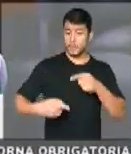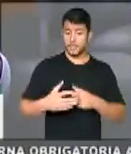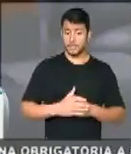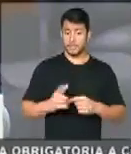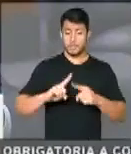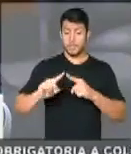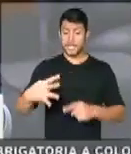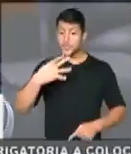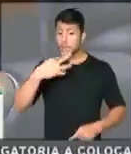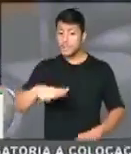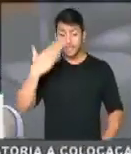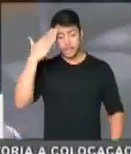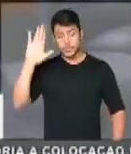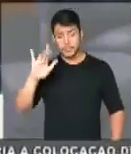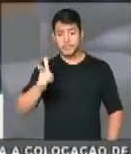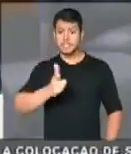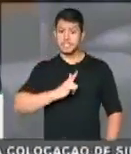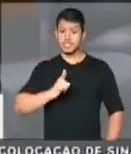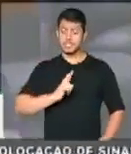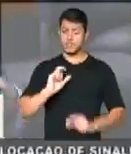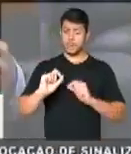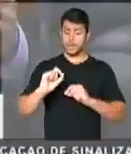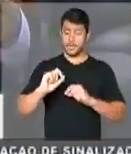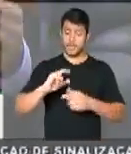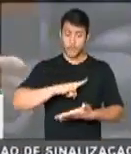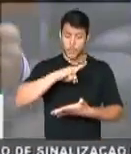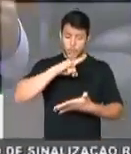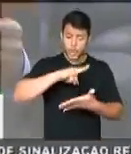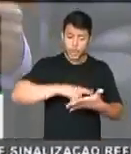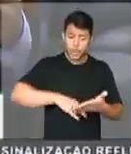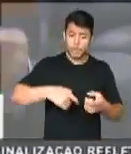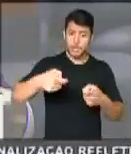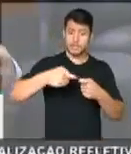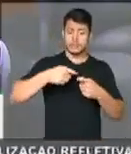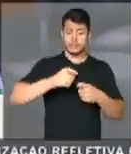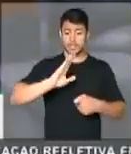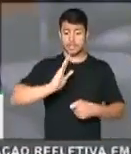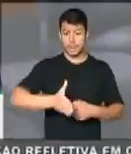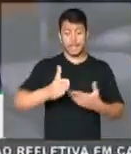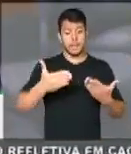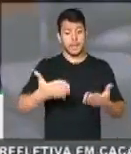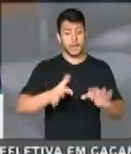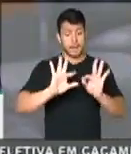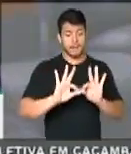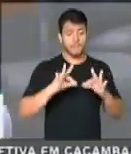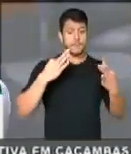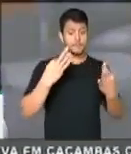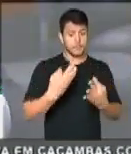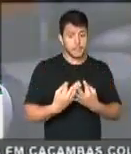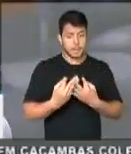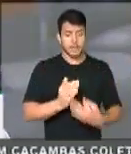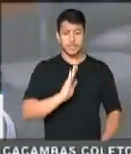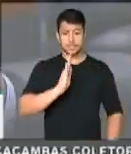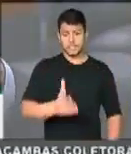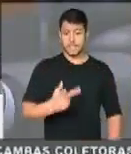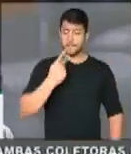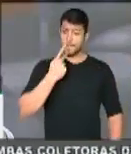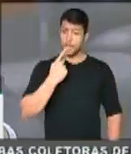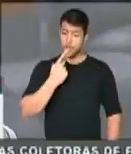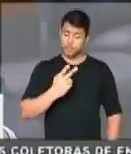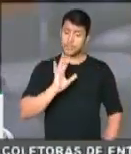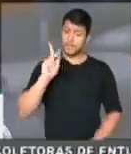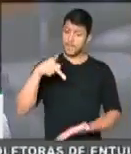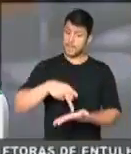mala, e tinha uma receita de um remédio que é legal aqui. E a família do jogador Fernando confirma, e a matéria do Globo